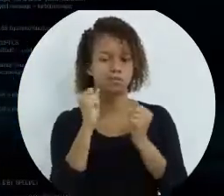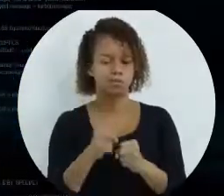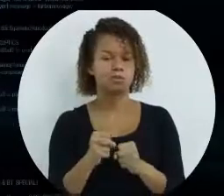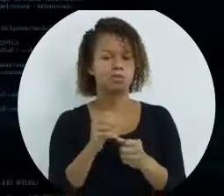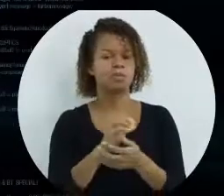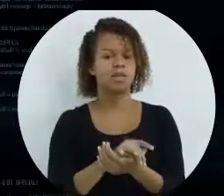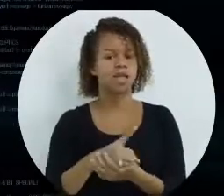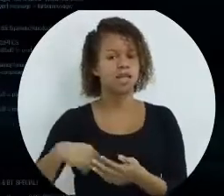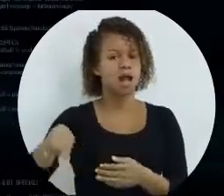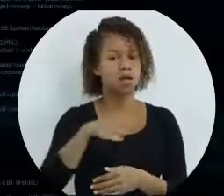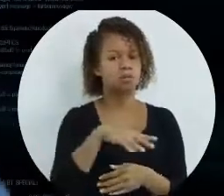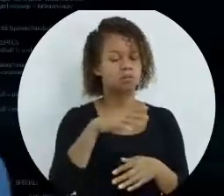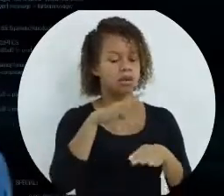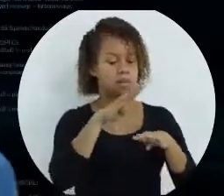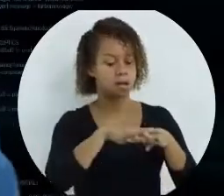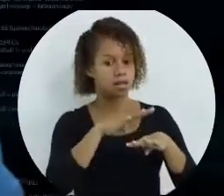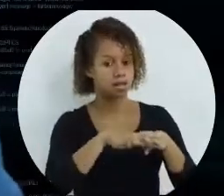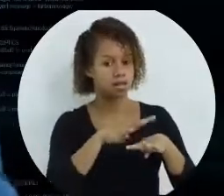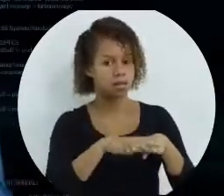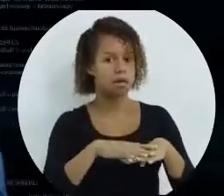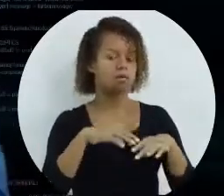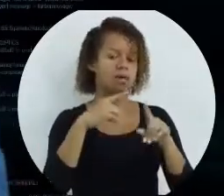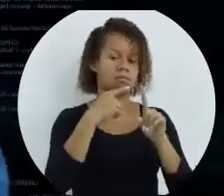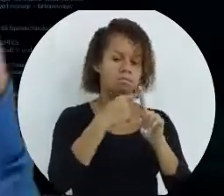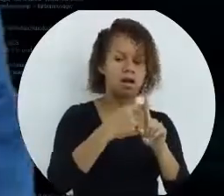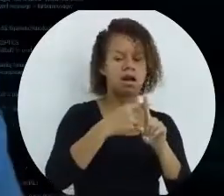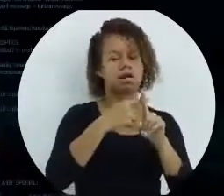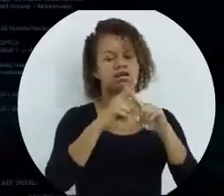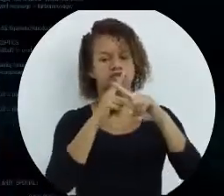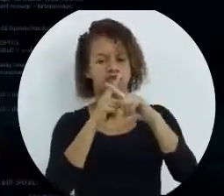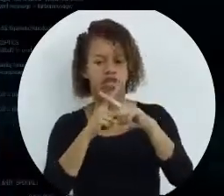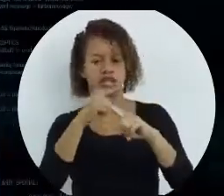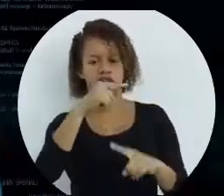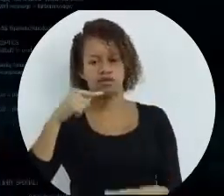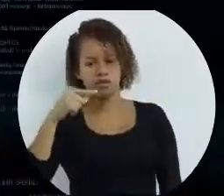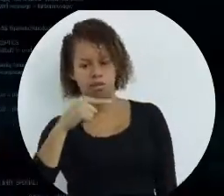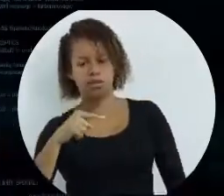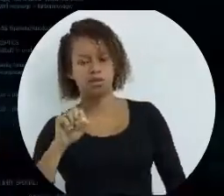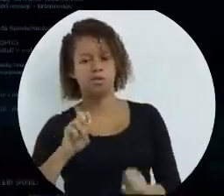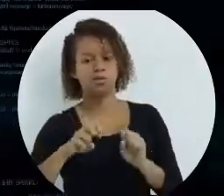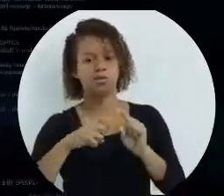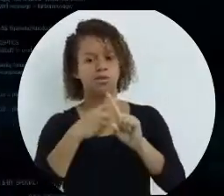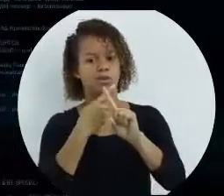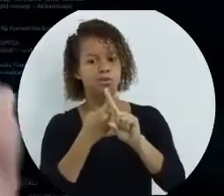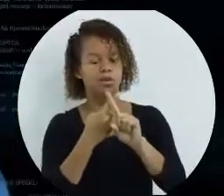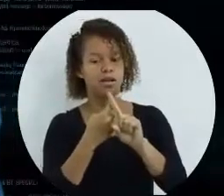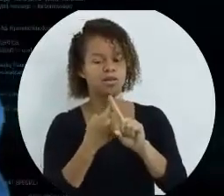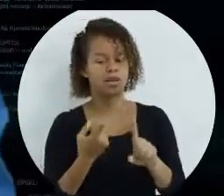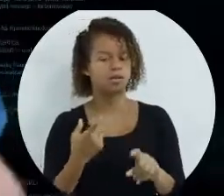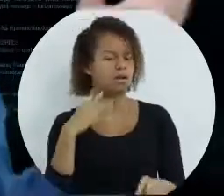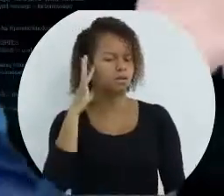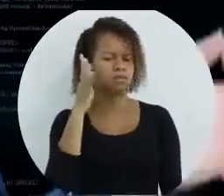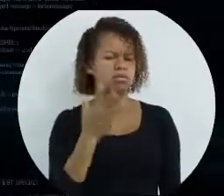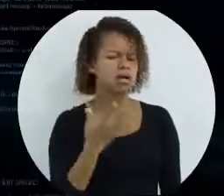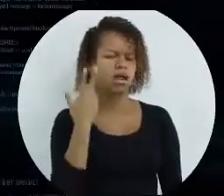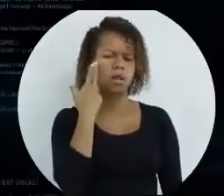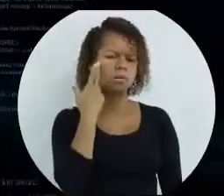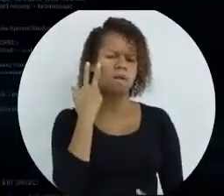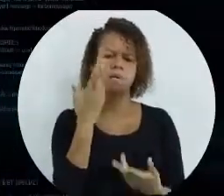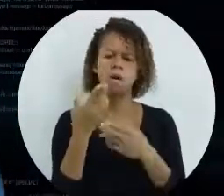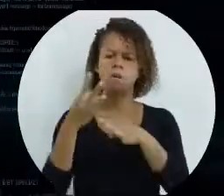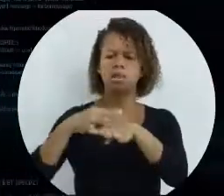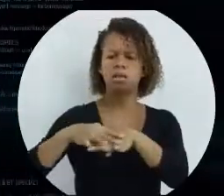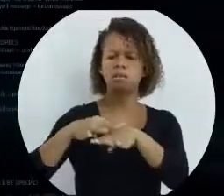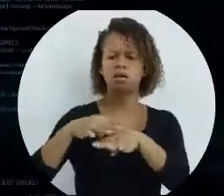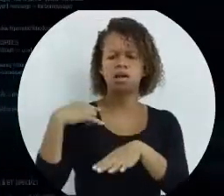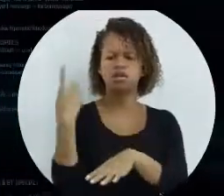programação, mas nas operações matemáticas você tem soma, subtração, multiplicação e divisão. E elas funcionam mesmo como se fossem as fórmulas matemáticas